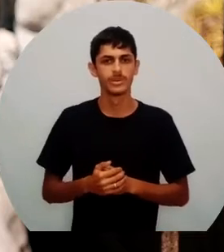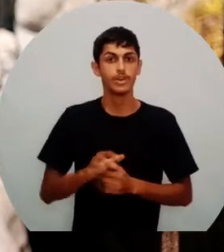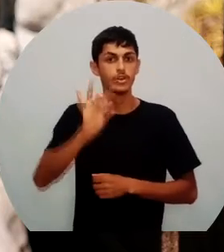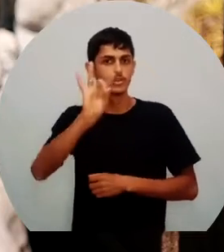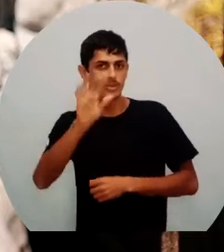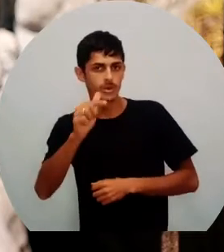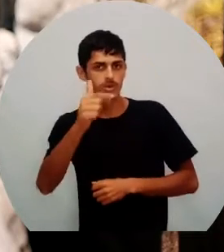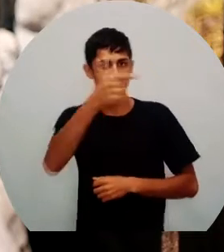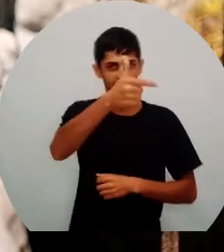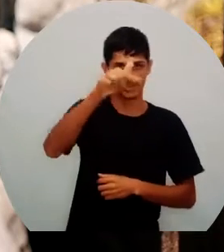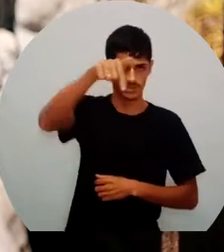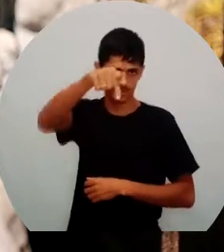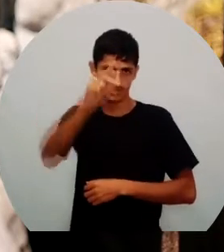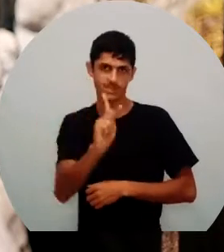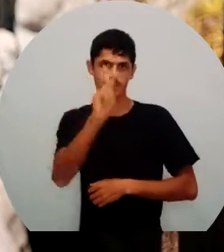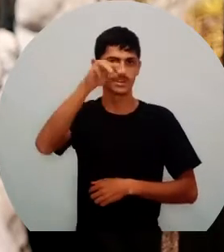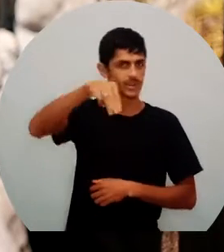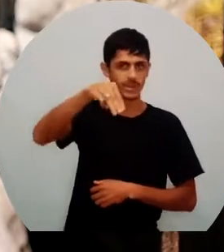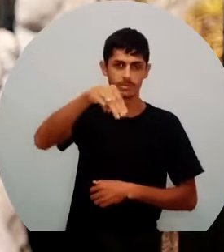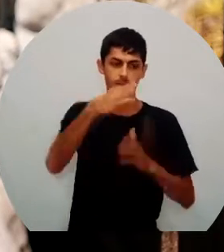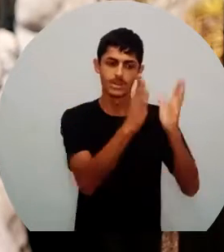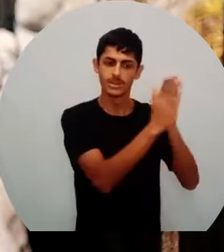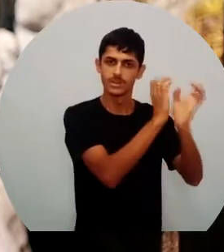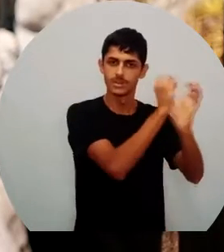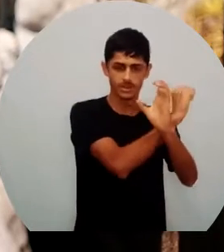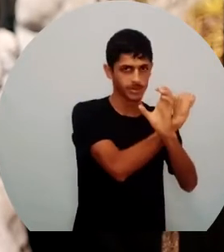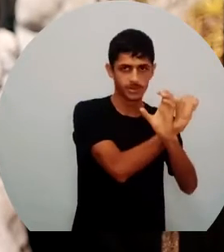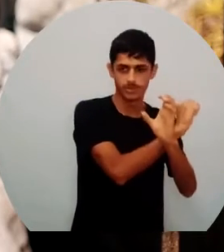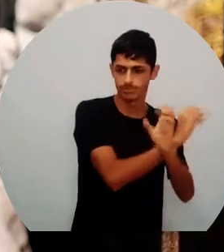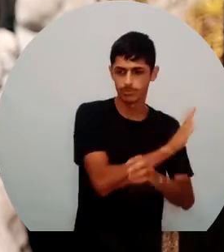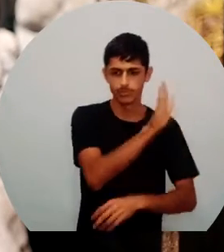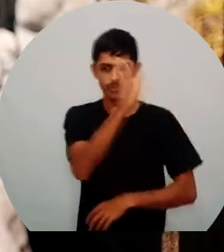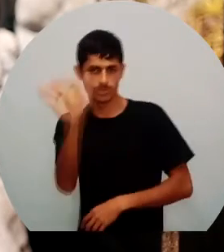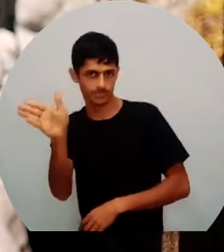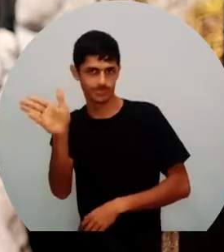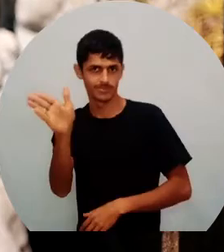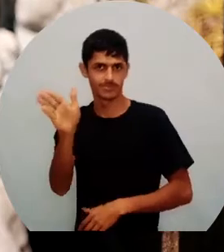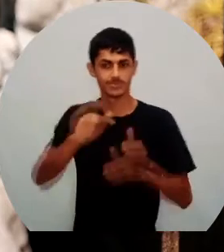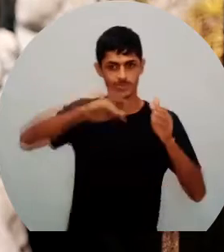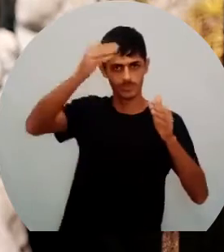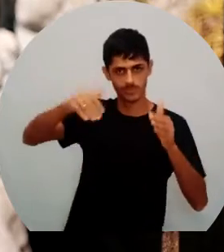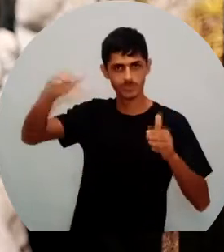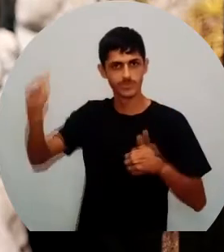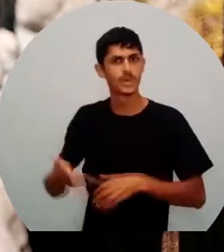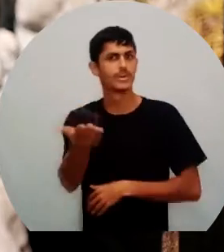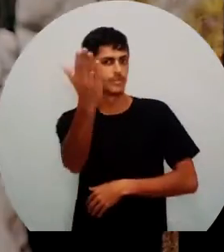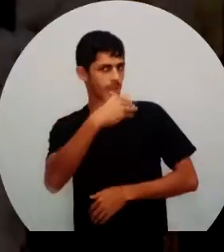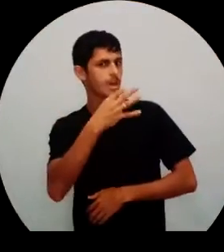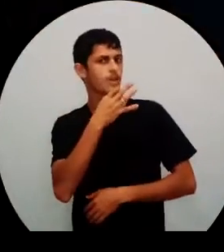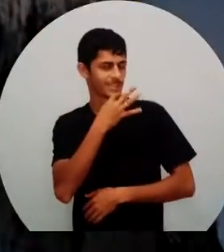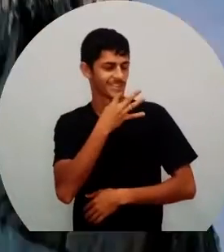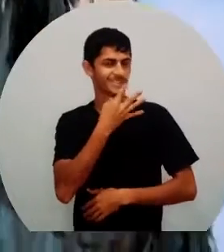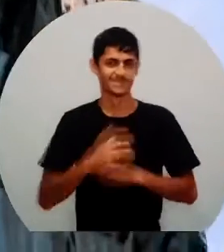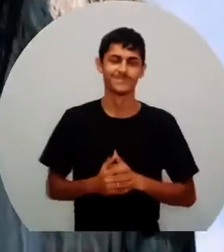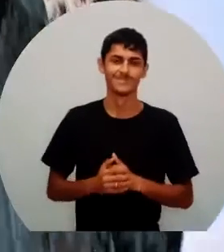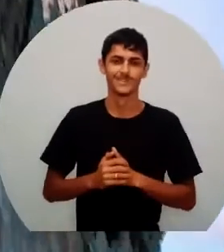27 quilômetros da cidade-sede, que é Santa Cruz de Capobaribe. Venha, conheça e preserve a Serra do Pará.